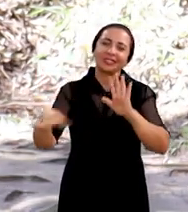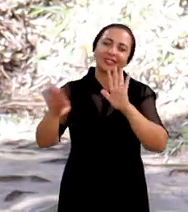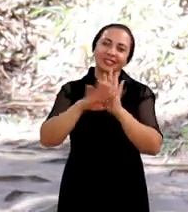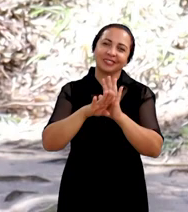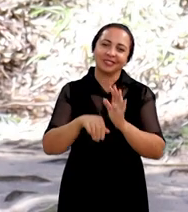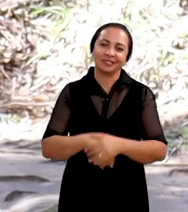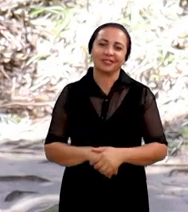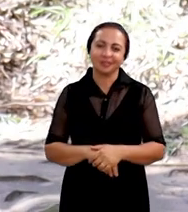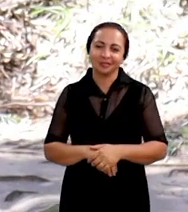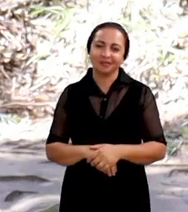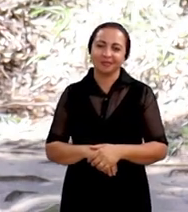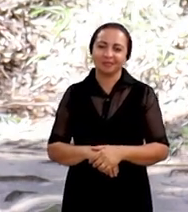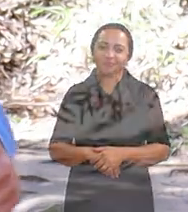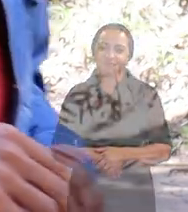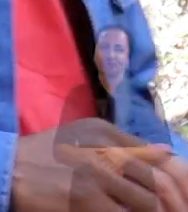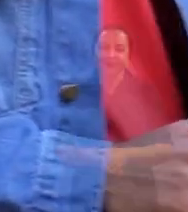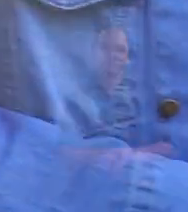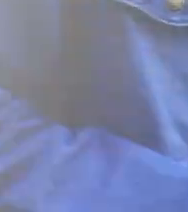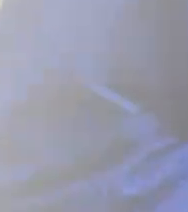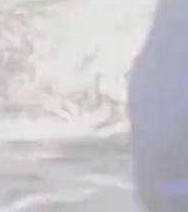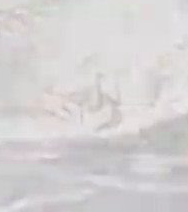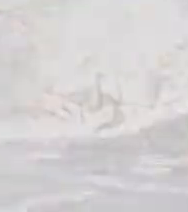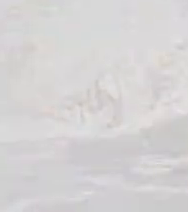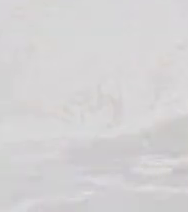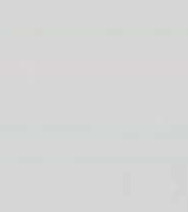edição tchau tchau e até lá e